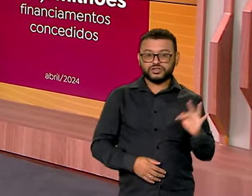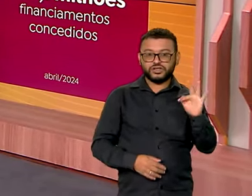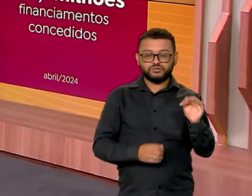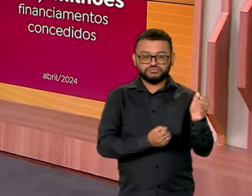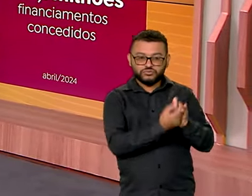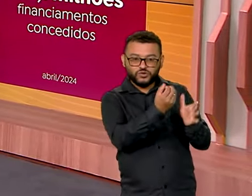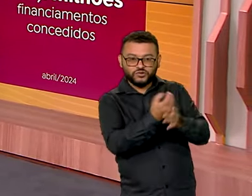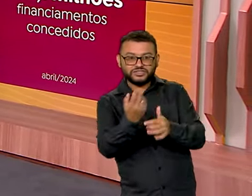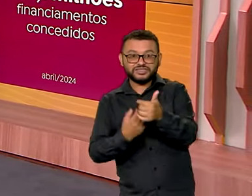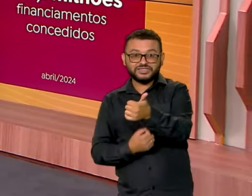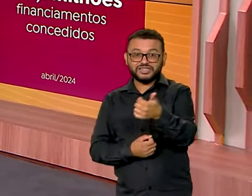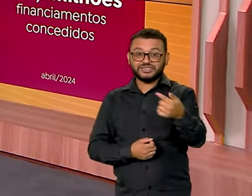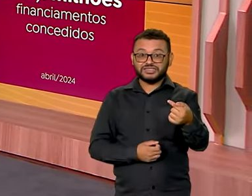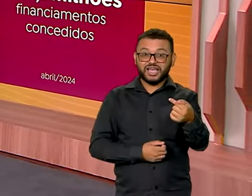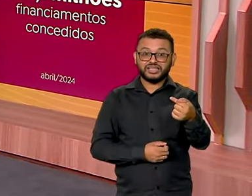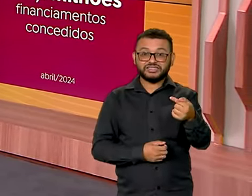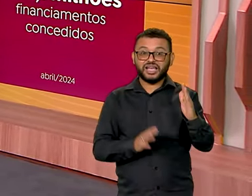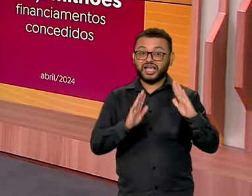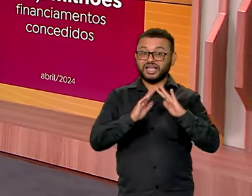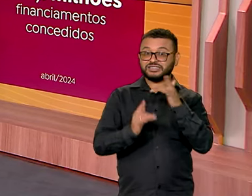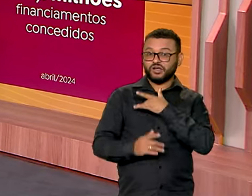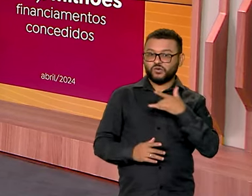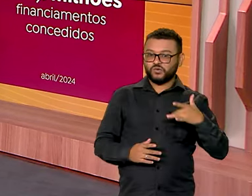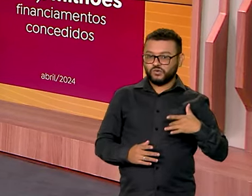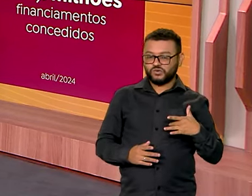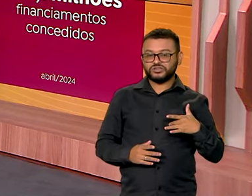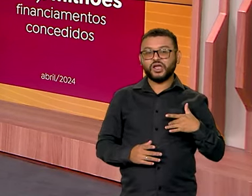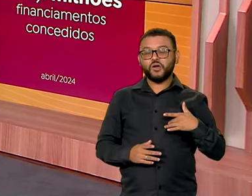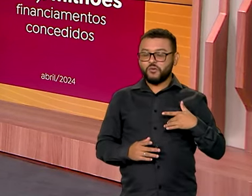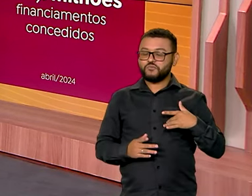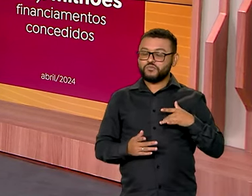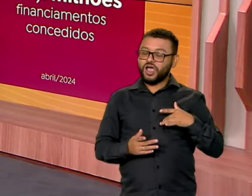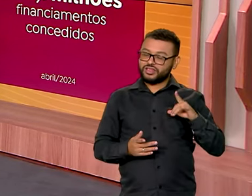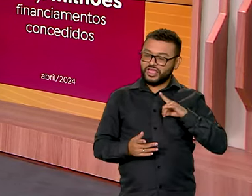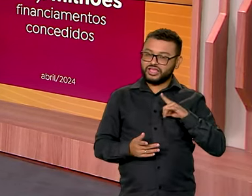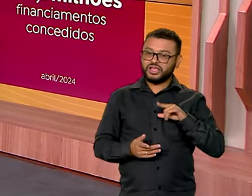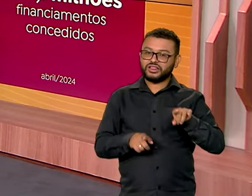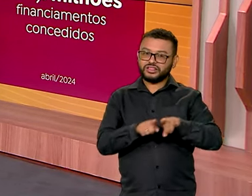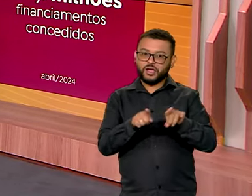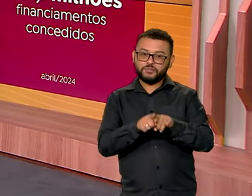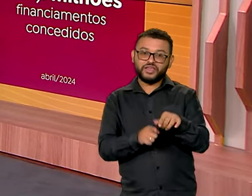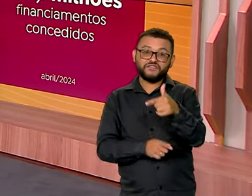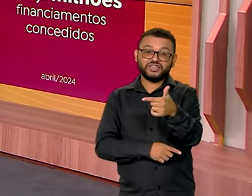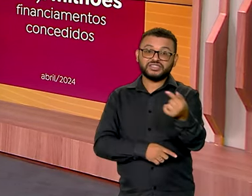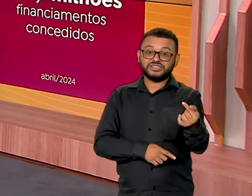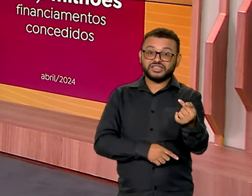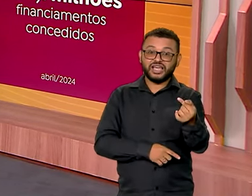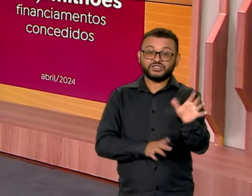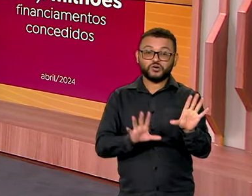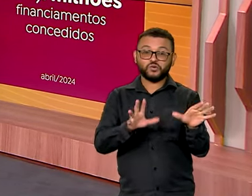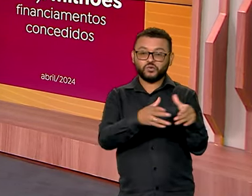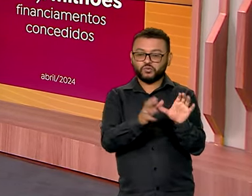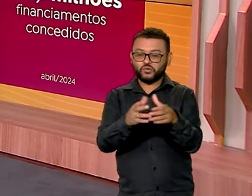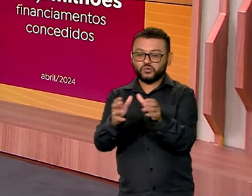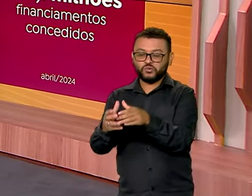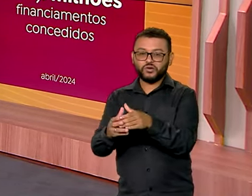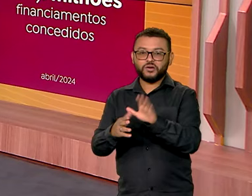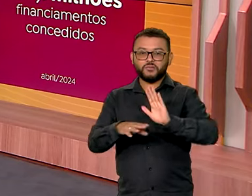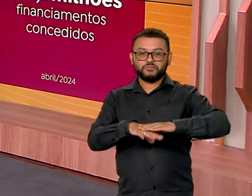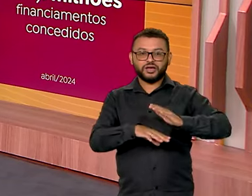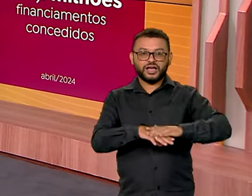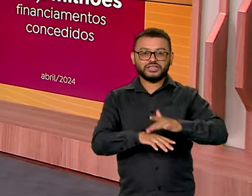básicas de saúde, é isso, 17 UBSs, né? E também 27 equipes do programa